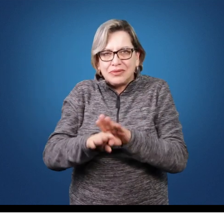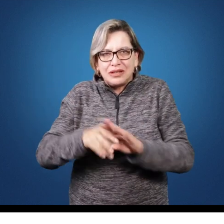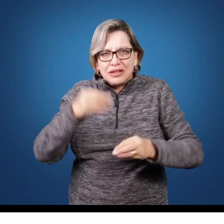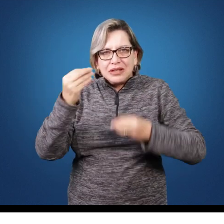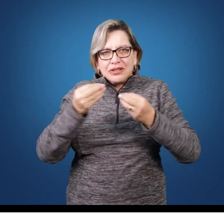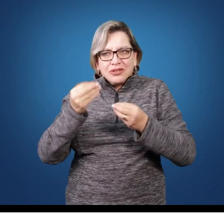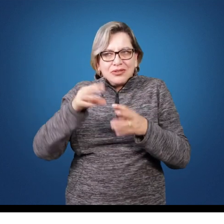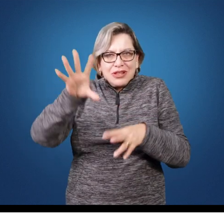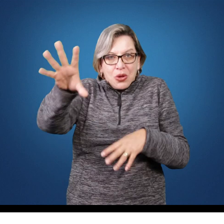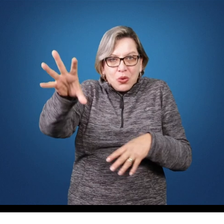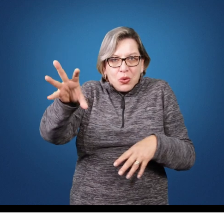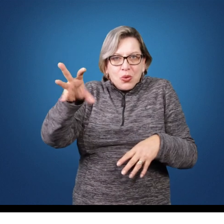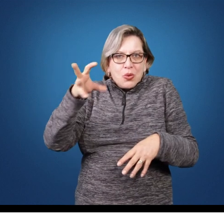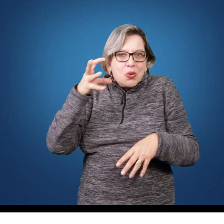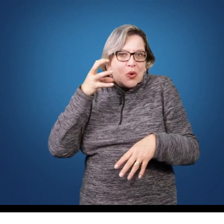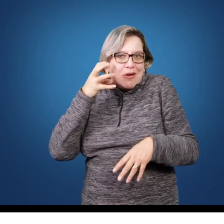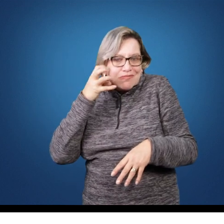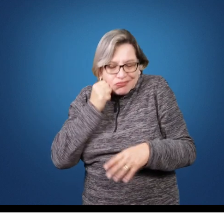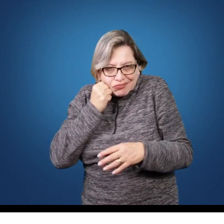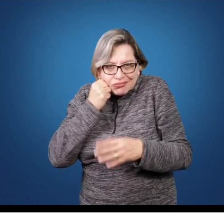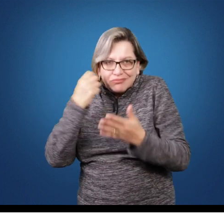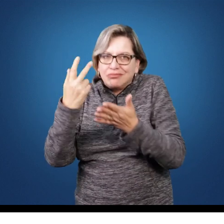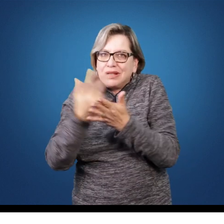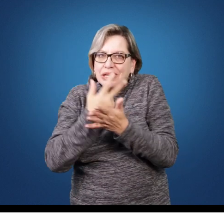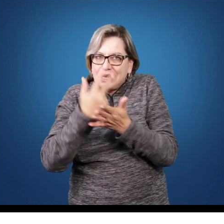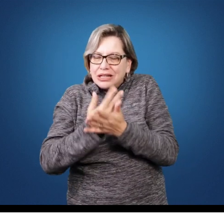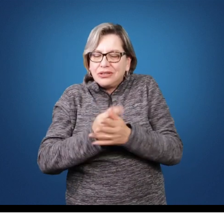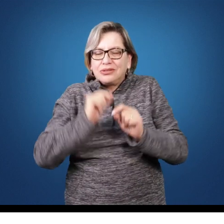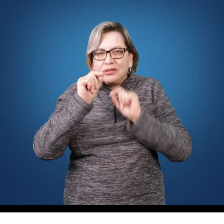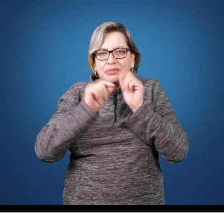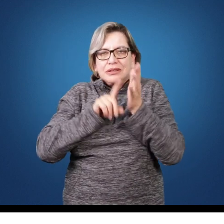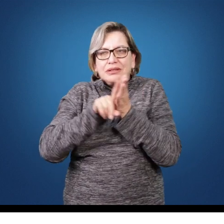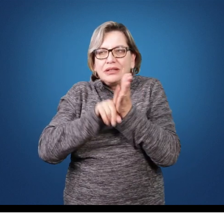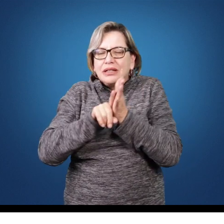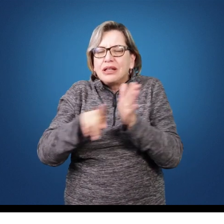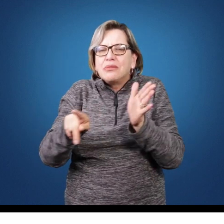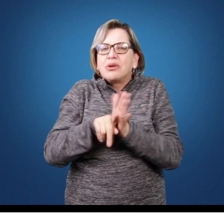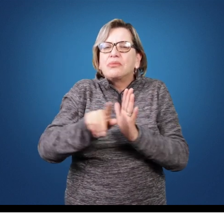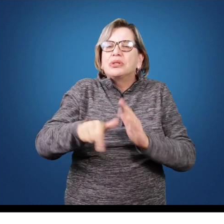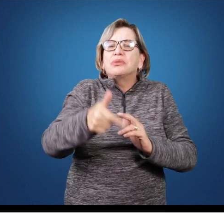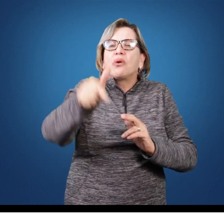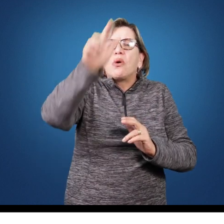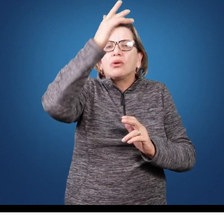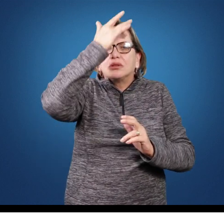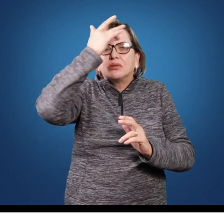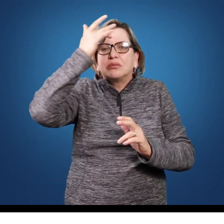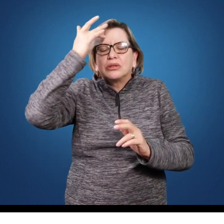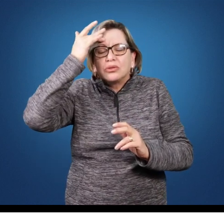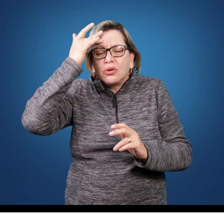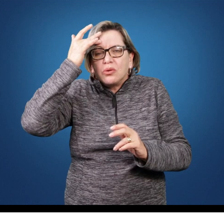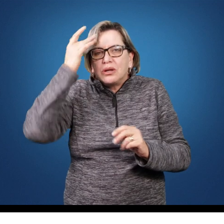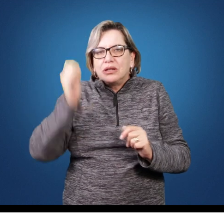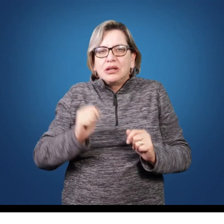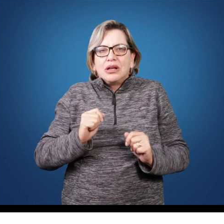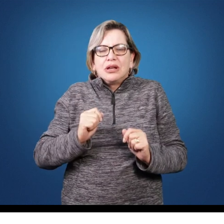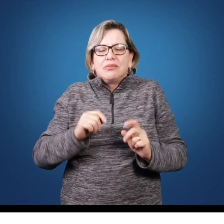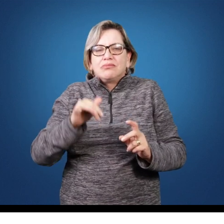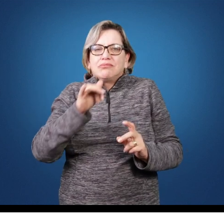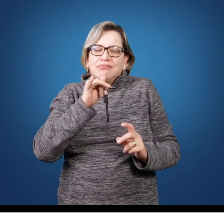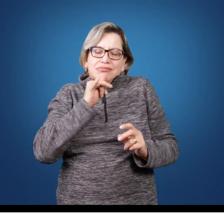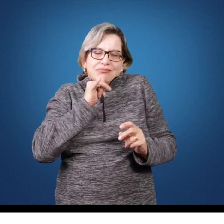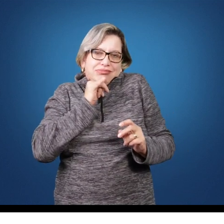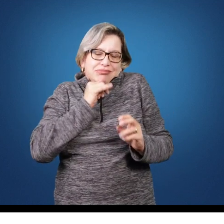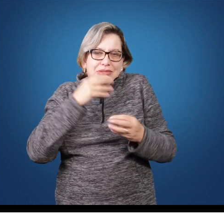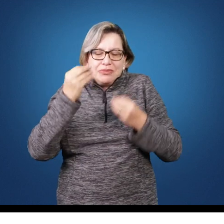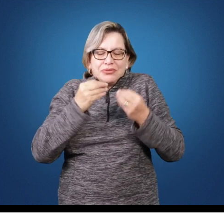na apropriação indevida de produção técnica ou científica do conhecimento. Então, é você se apropriar